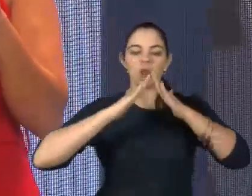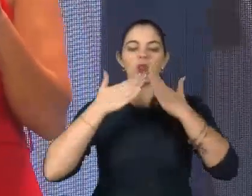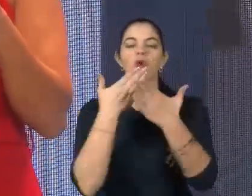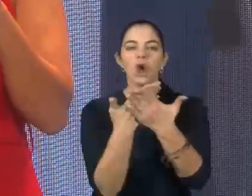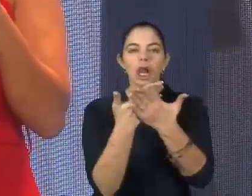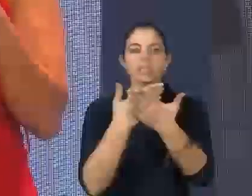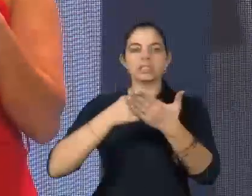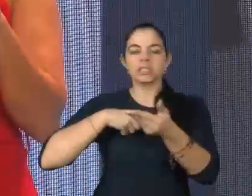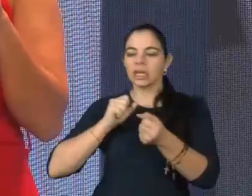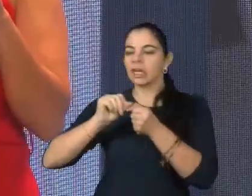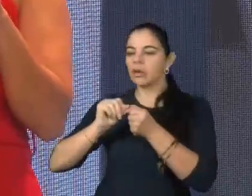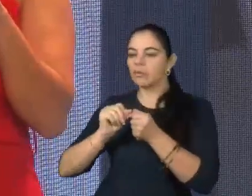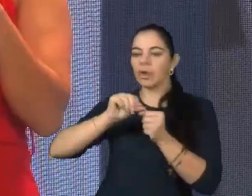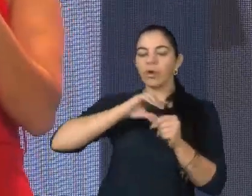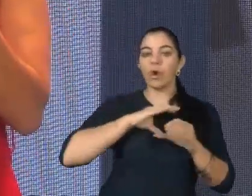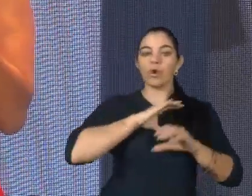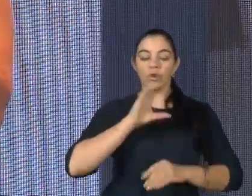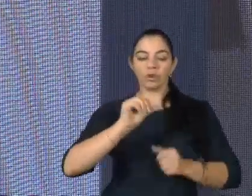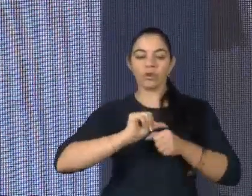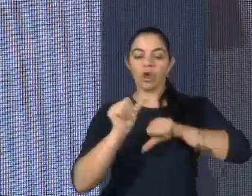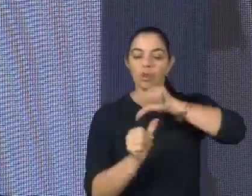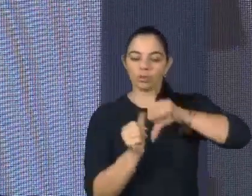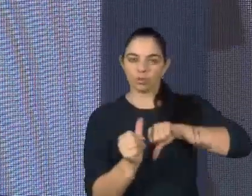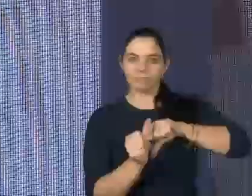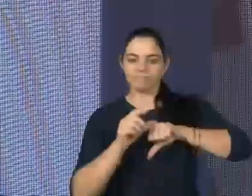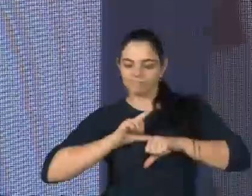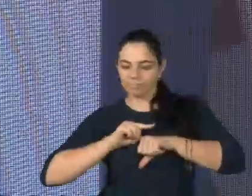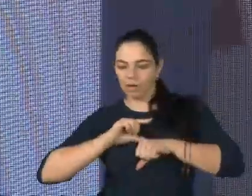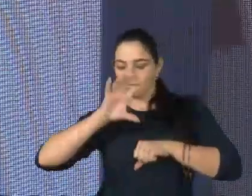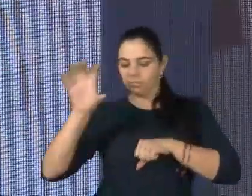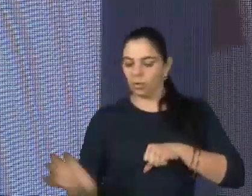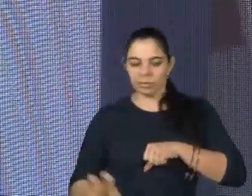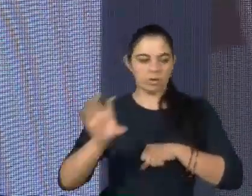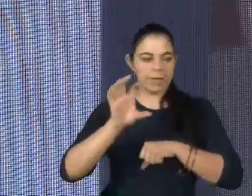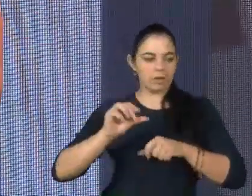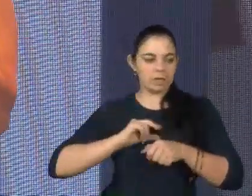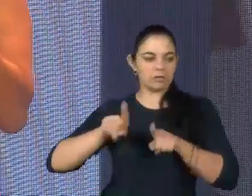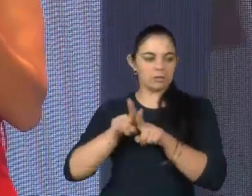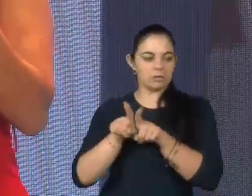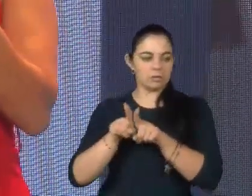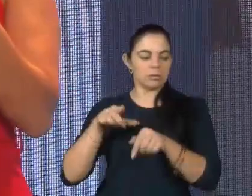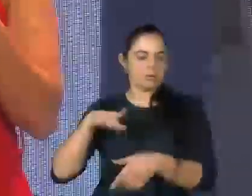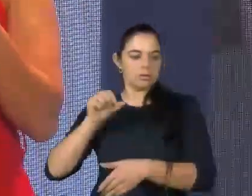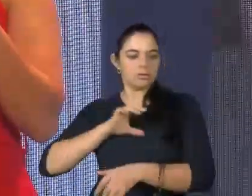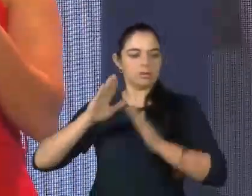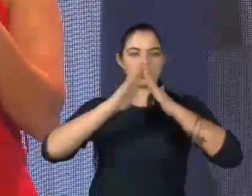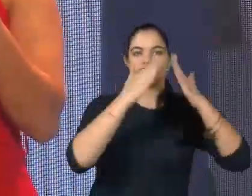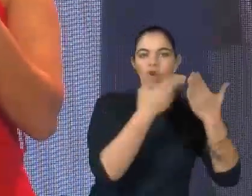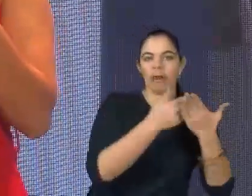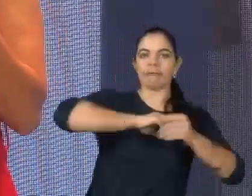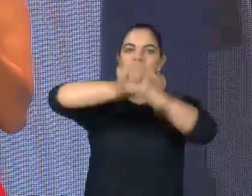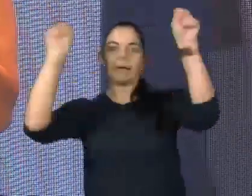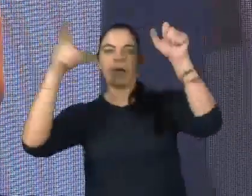aluno no contraturno e eu atendia as famílias. Com todos esses discursos e todas essas vivências,